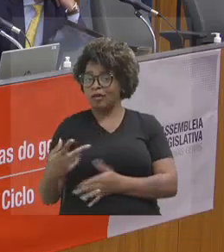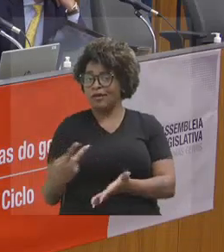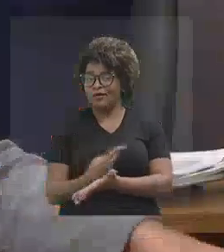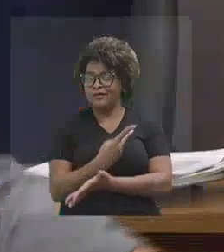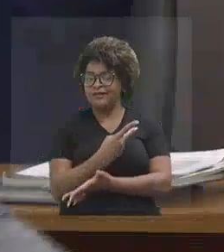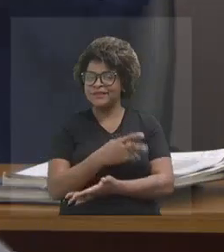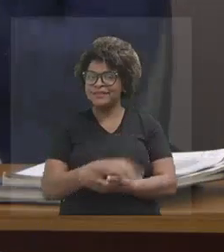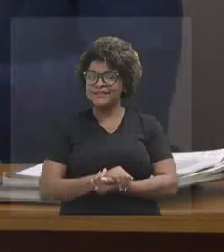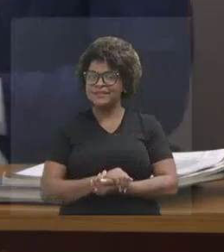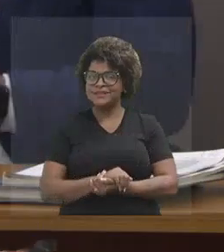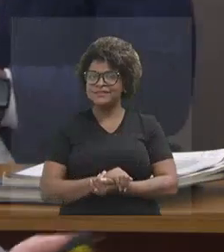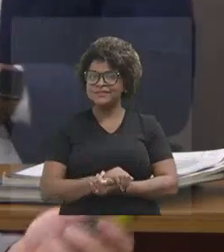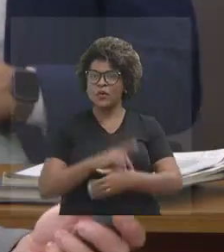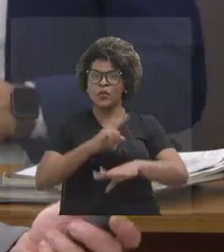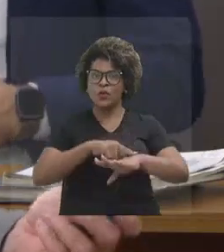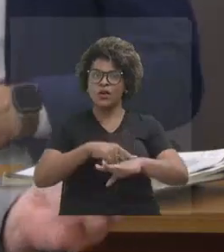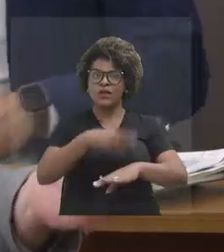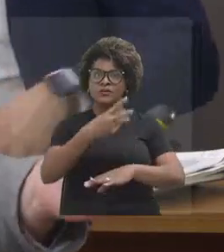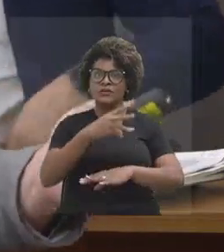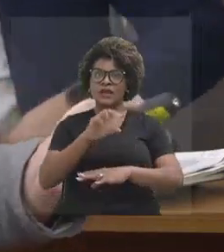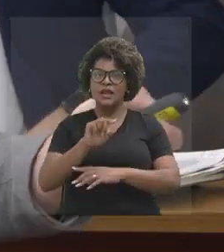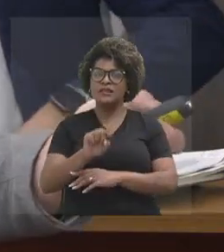São três e cinco, está no ar.